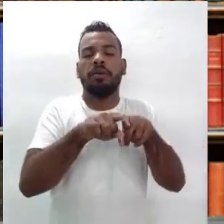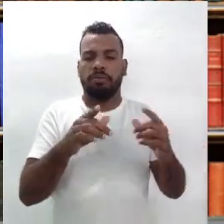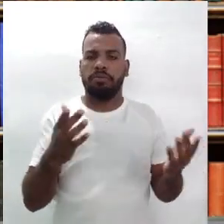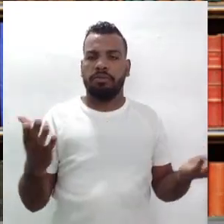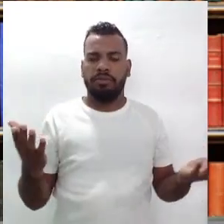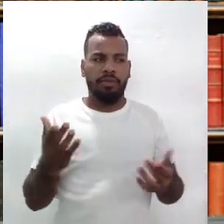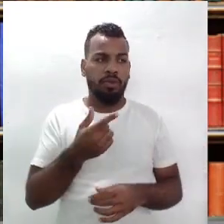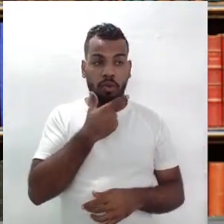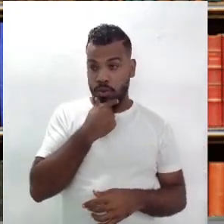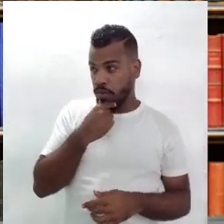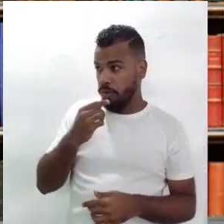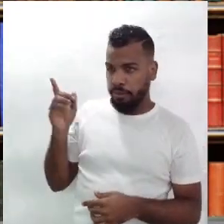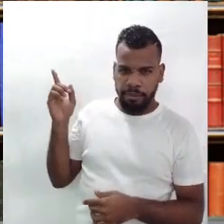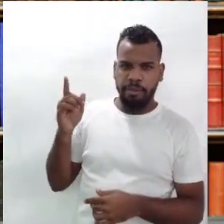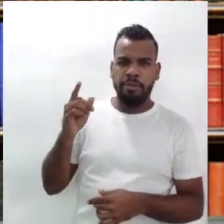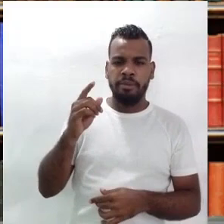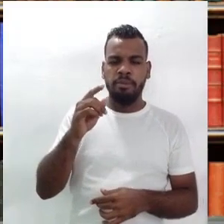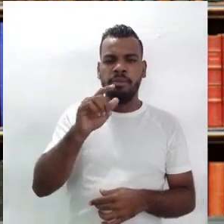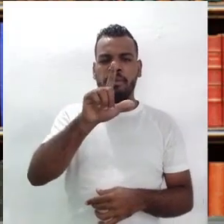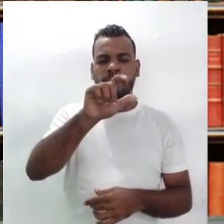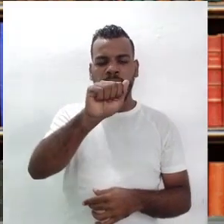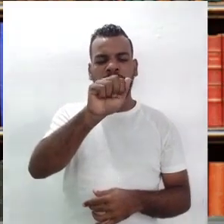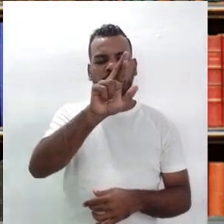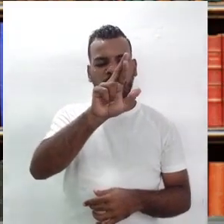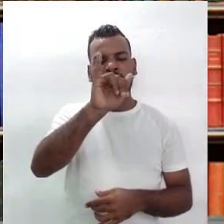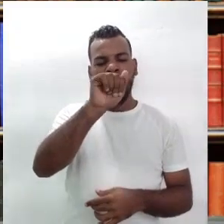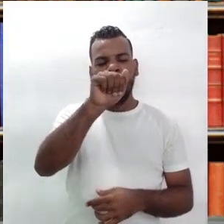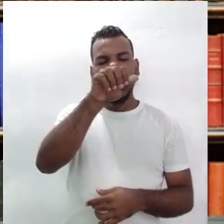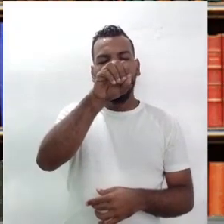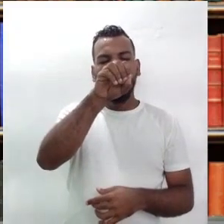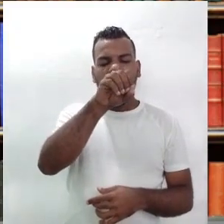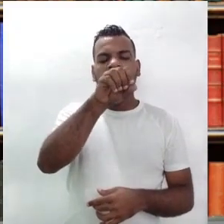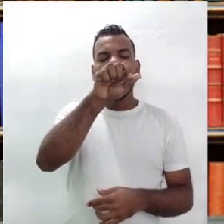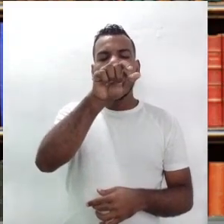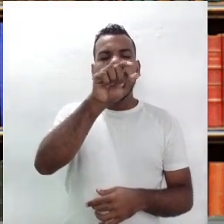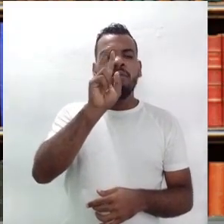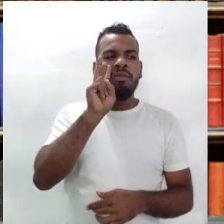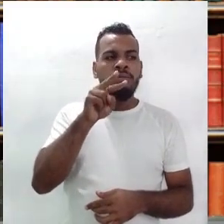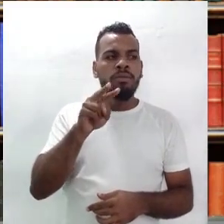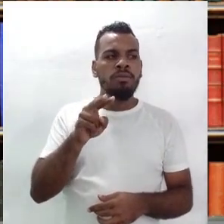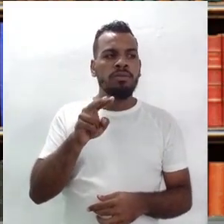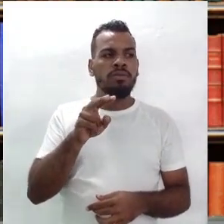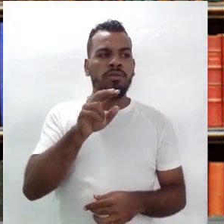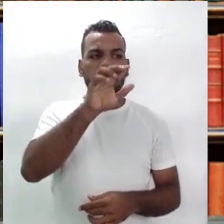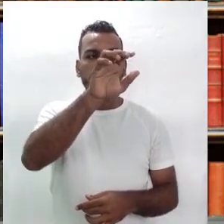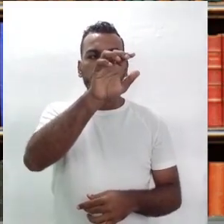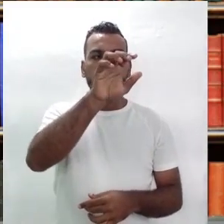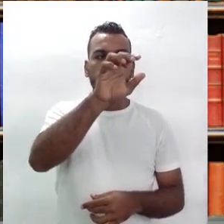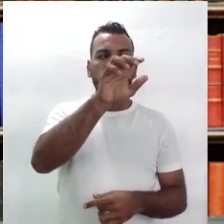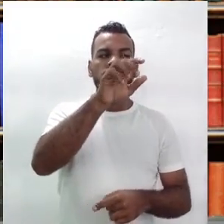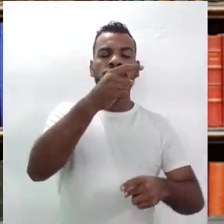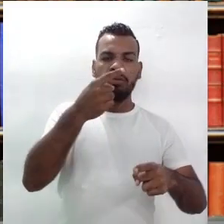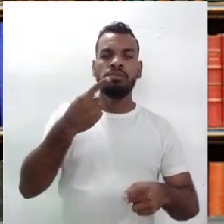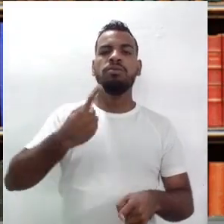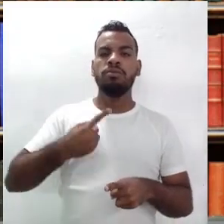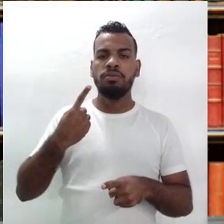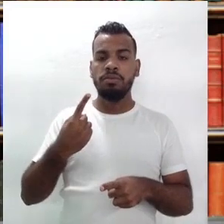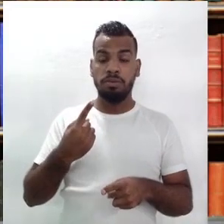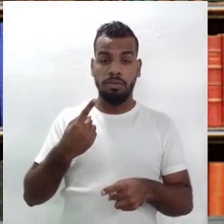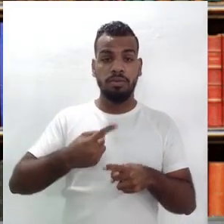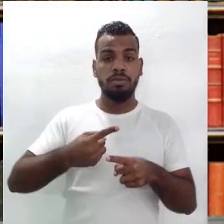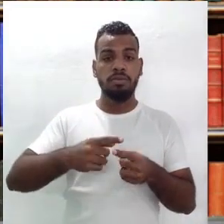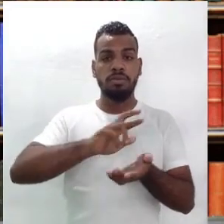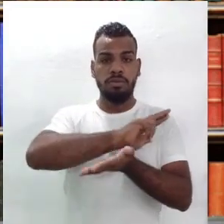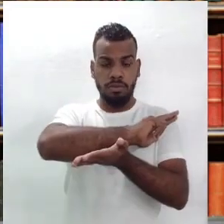via claramente que a manifestação popular ela se estende e se irradia aos